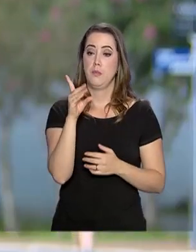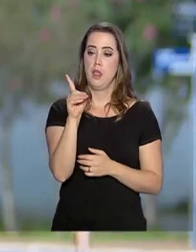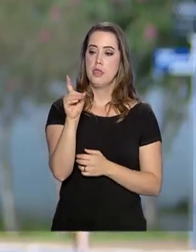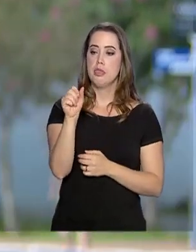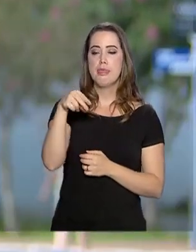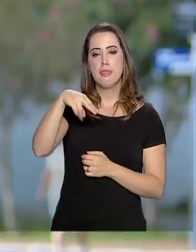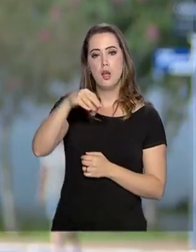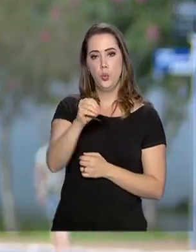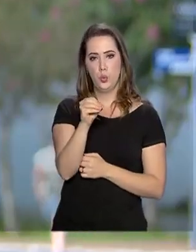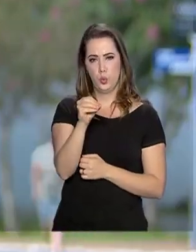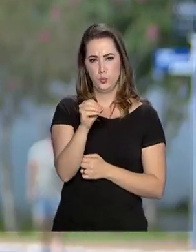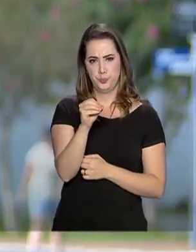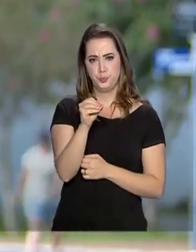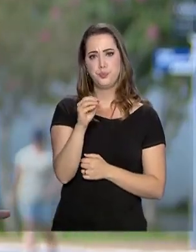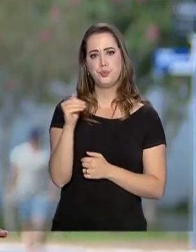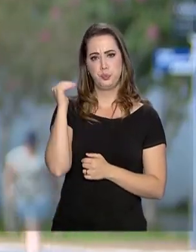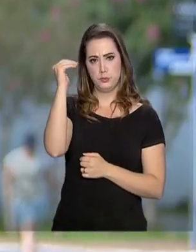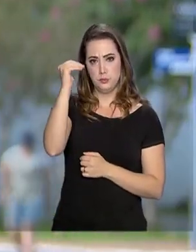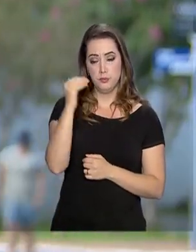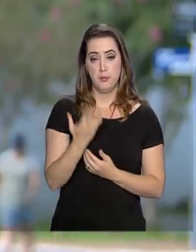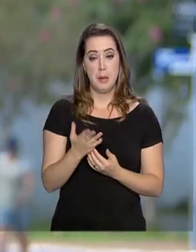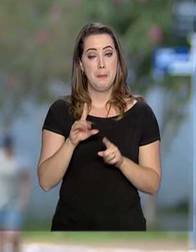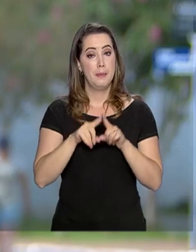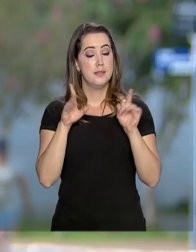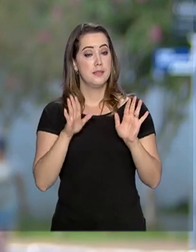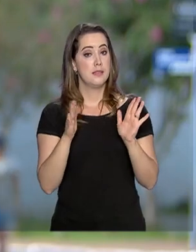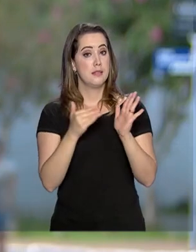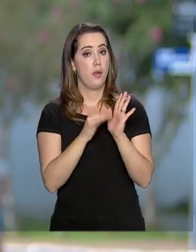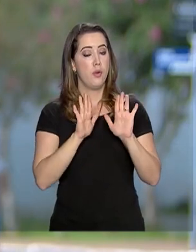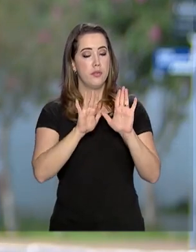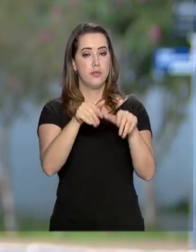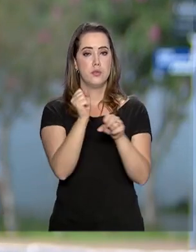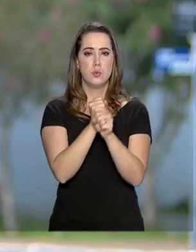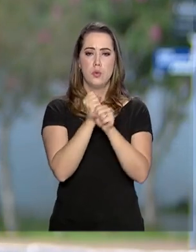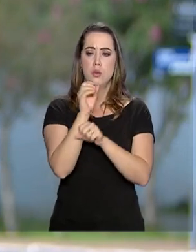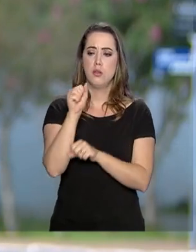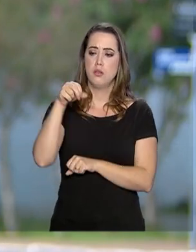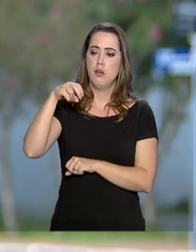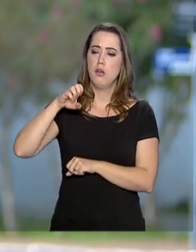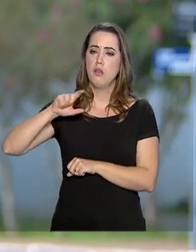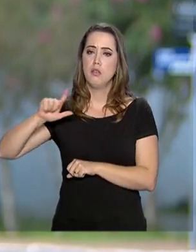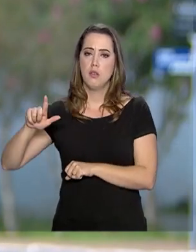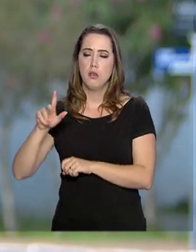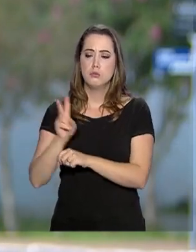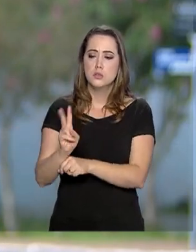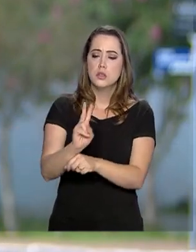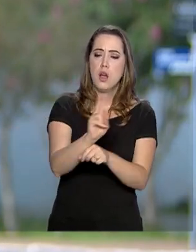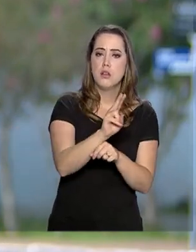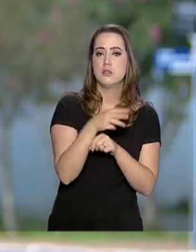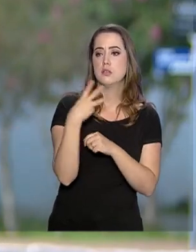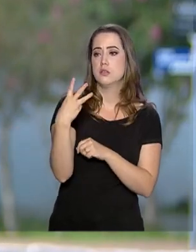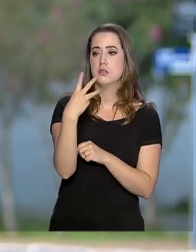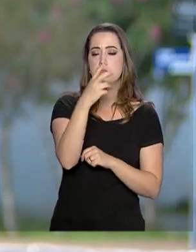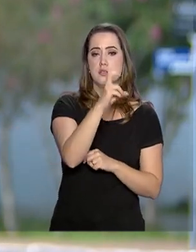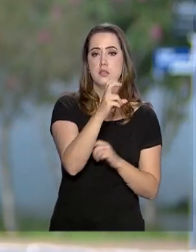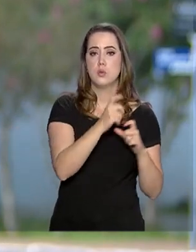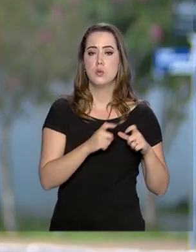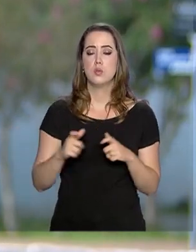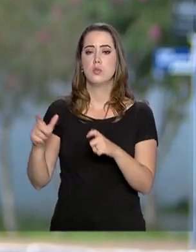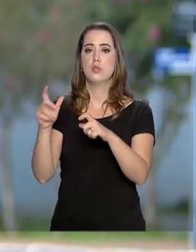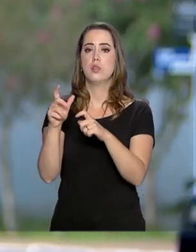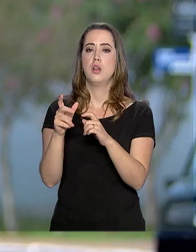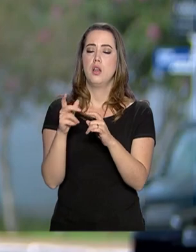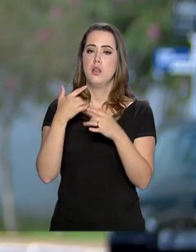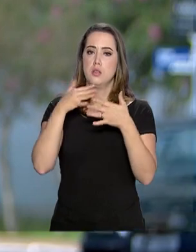a fiscalização começa por elas. Mas até o fim do ano, a ANEEL deve fiscalizar 335 barragens de